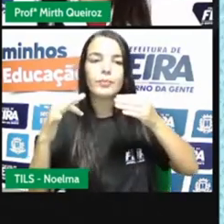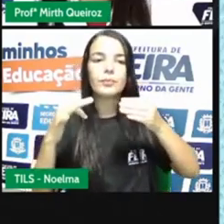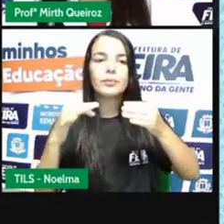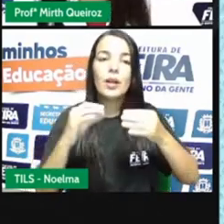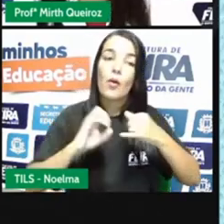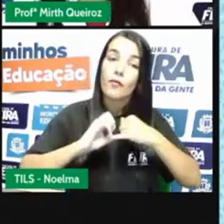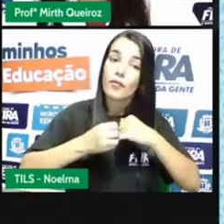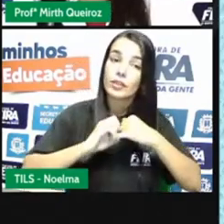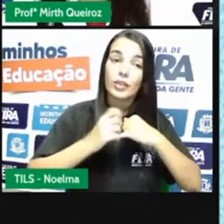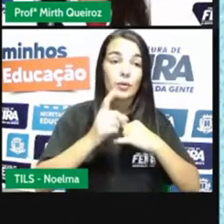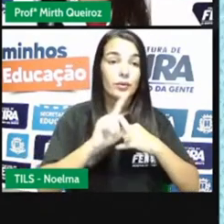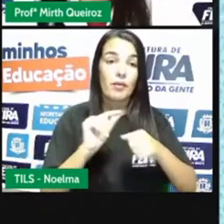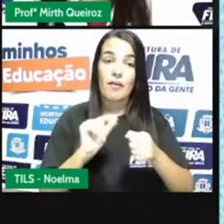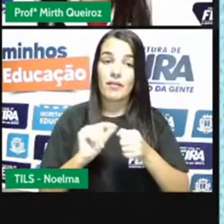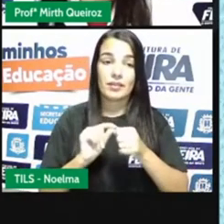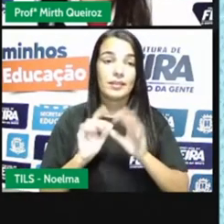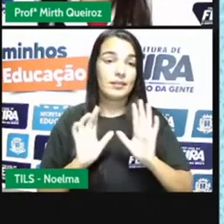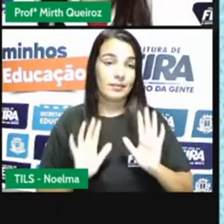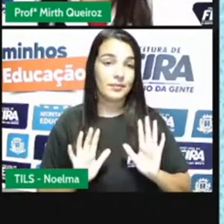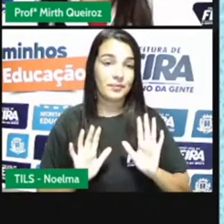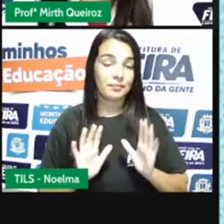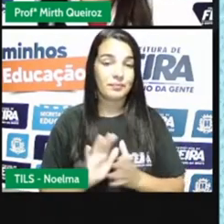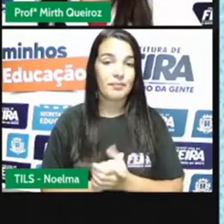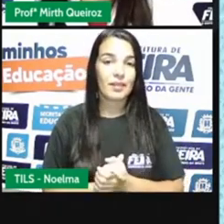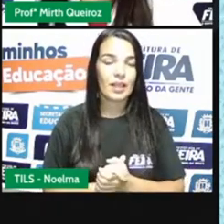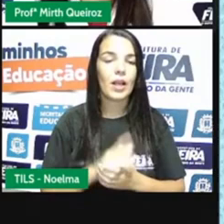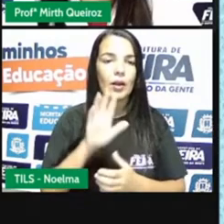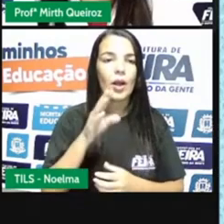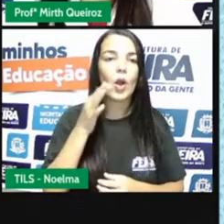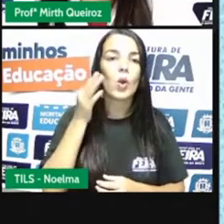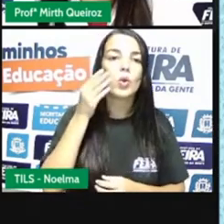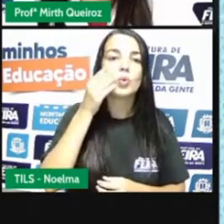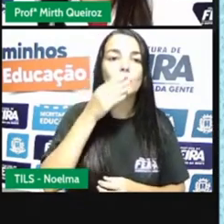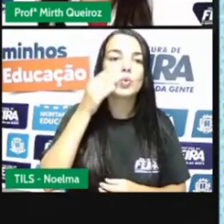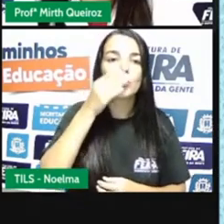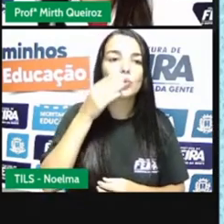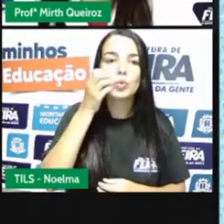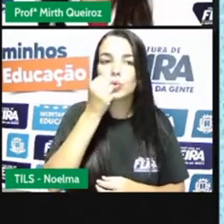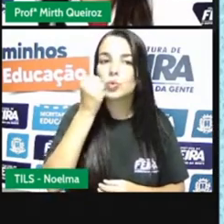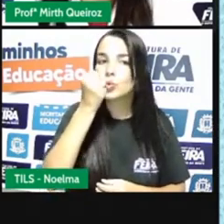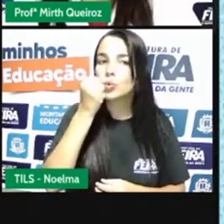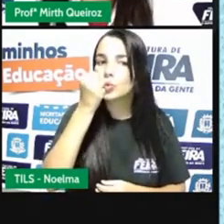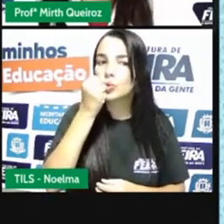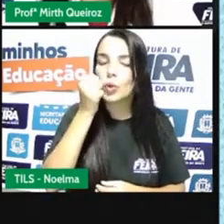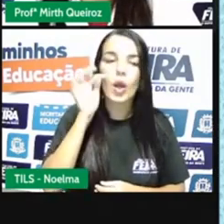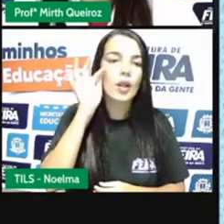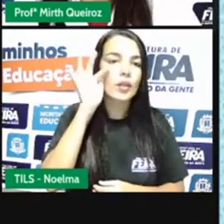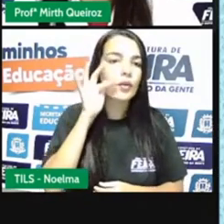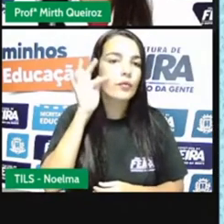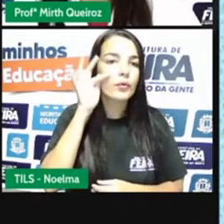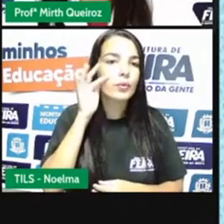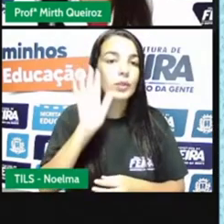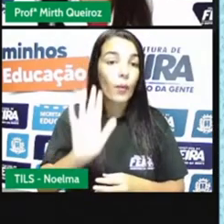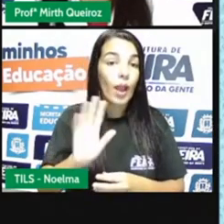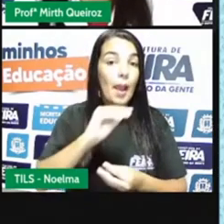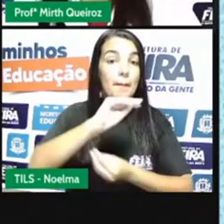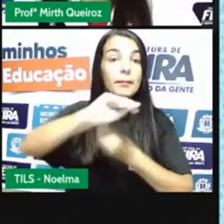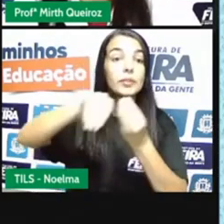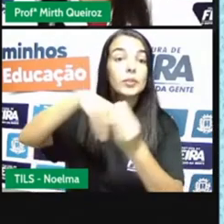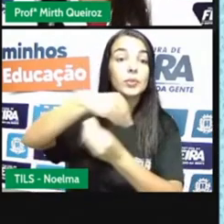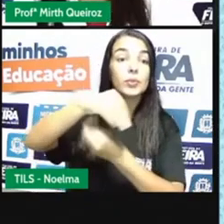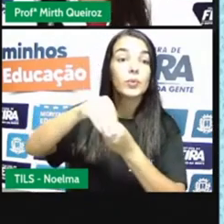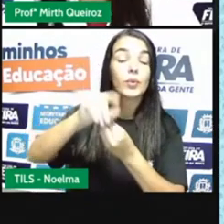feijão e o arroz não conseguem fazer, certo? O suco de fruta em polpa, a gente também mistura com o que?